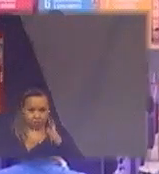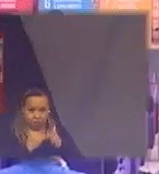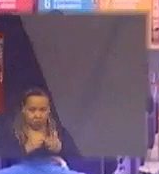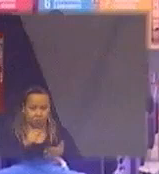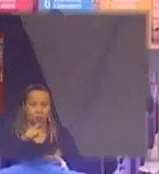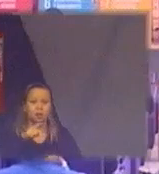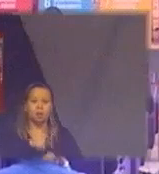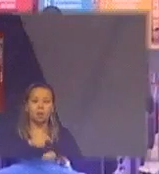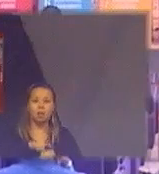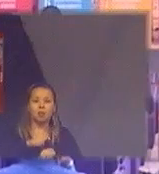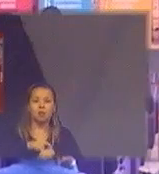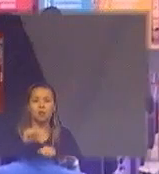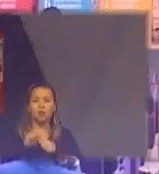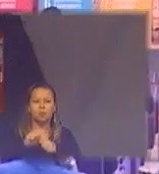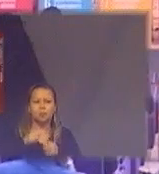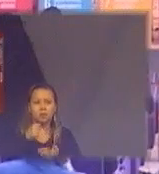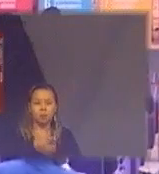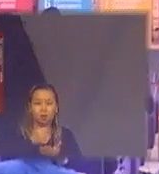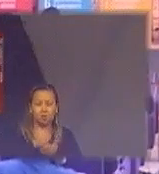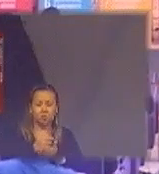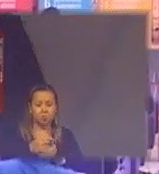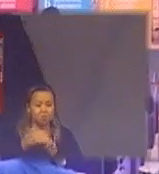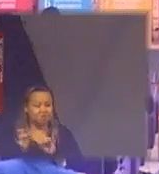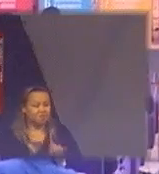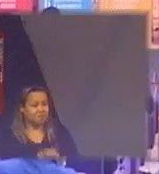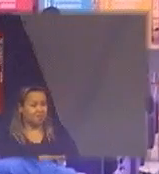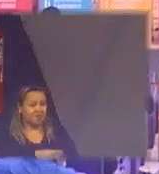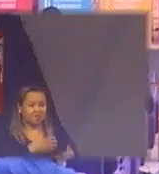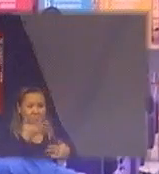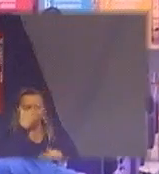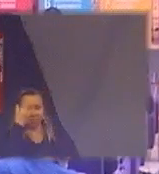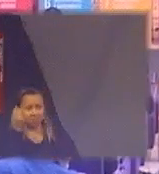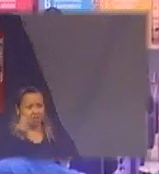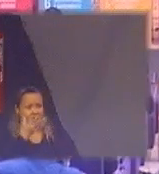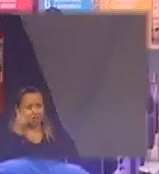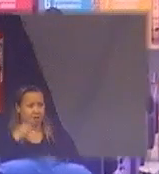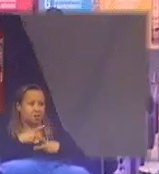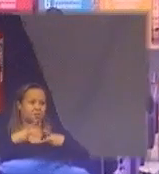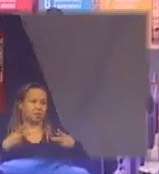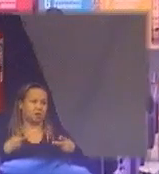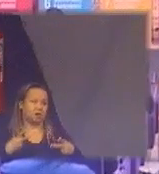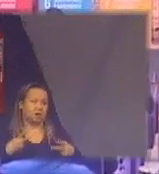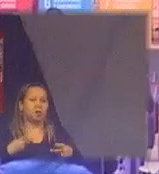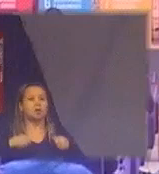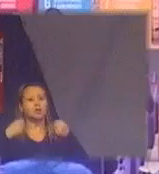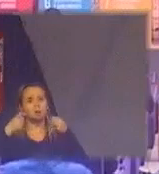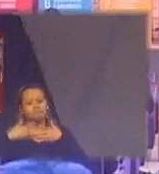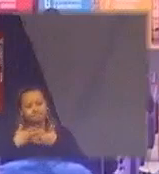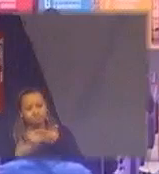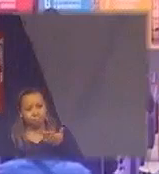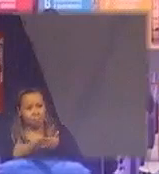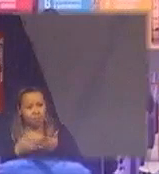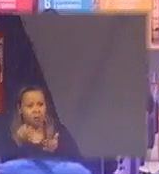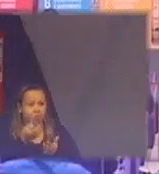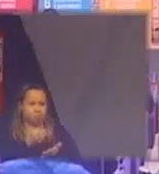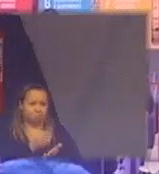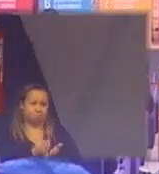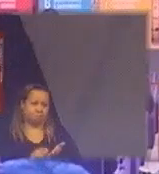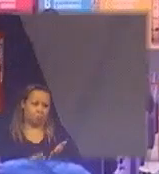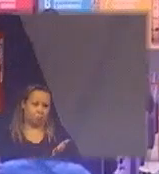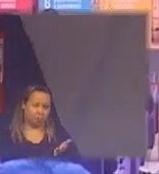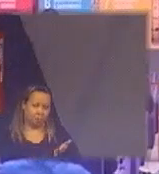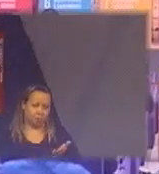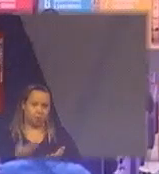fazer acontecer você acaba deixando muitas coisas passarem porque senão não sai você perde o orçamento perde o momento e perde a iniciativa